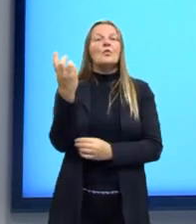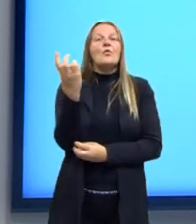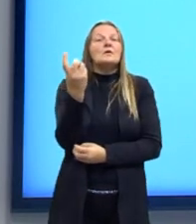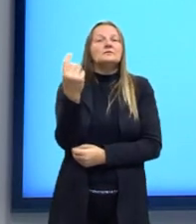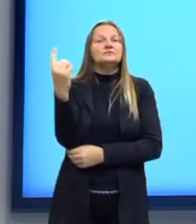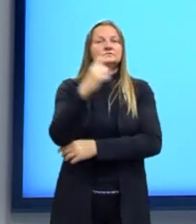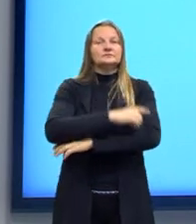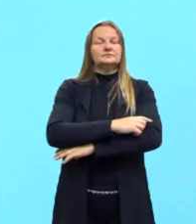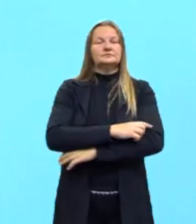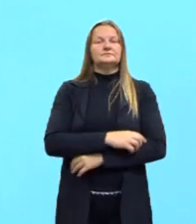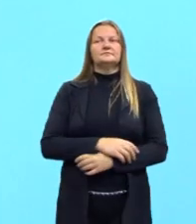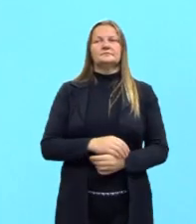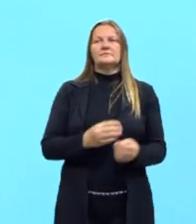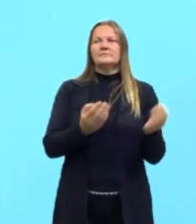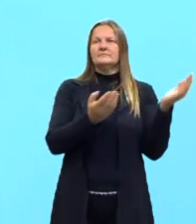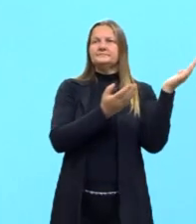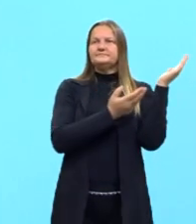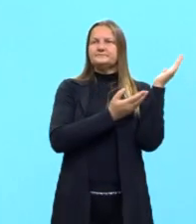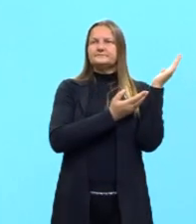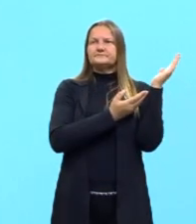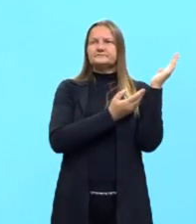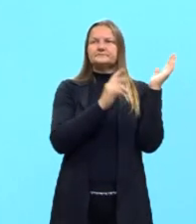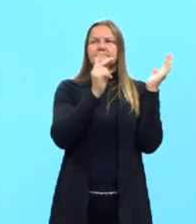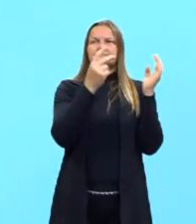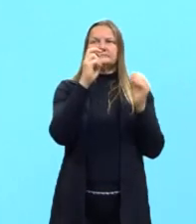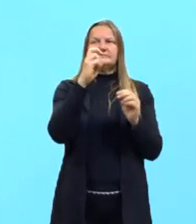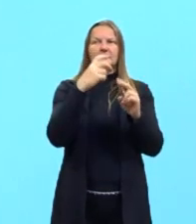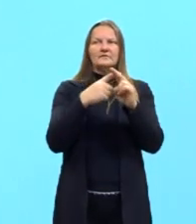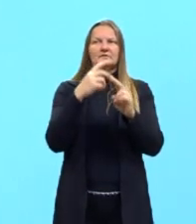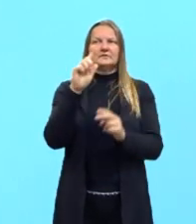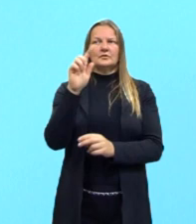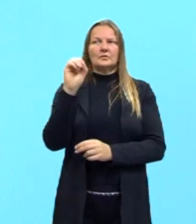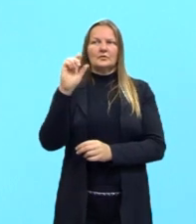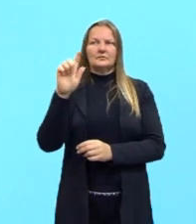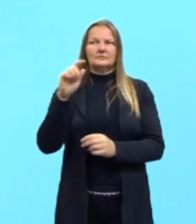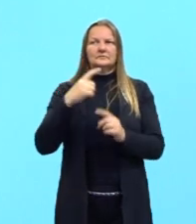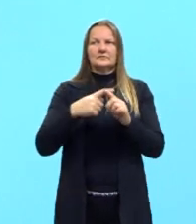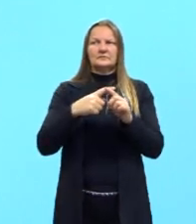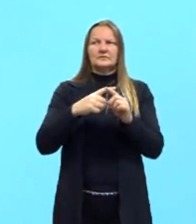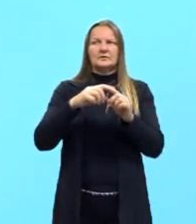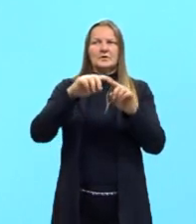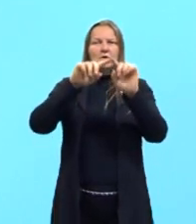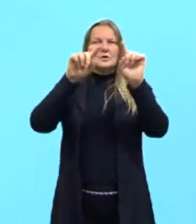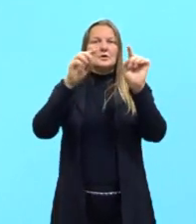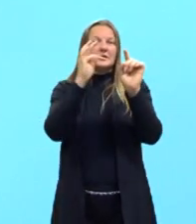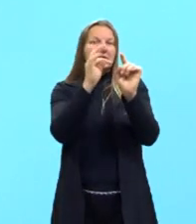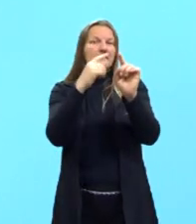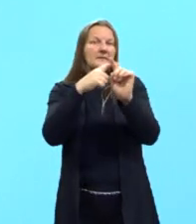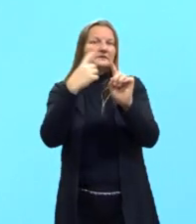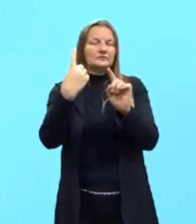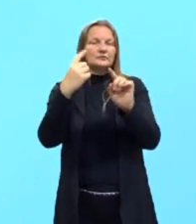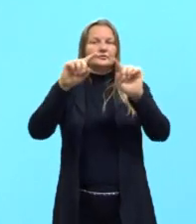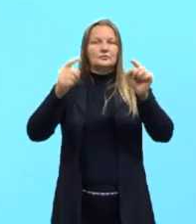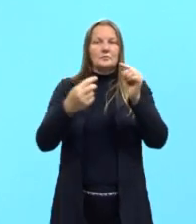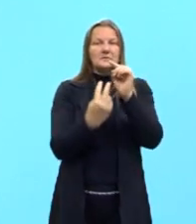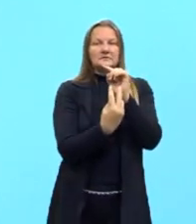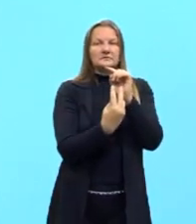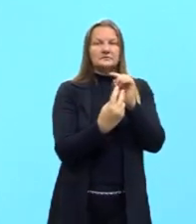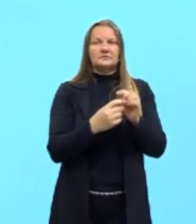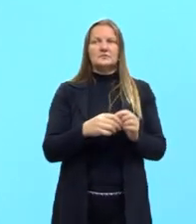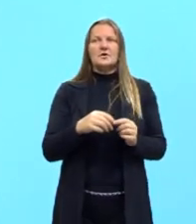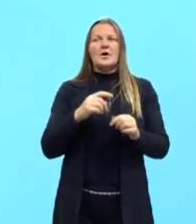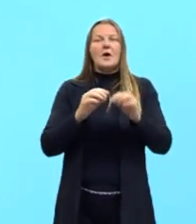vezes logaritmo de T mais 1 na base 2. Só que nós sabemos que a altura dela,